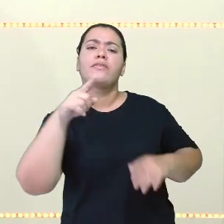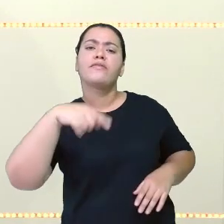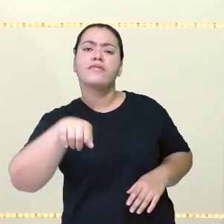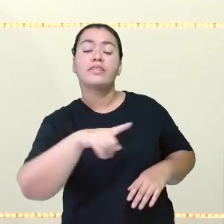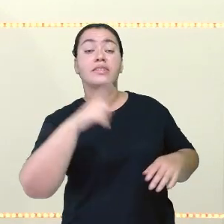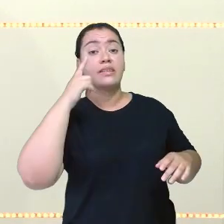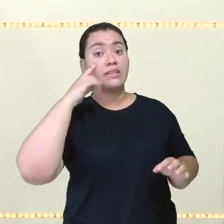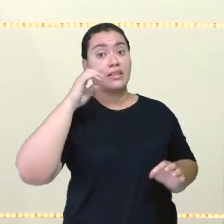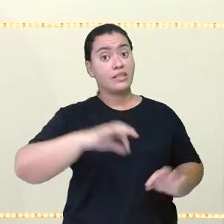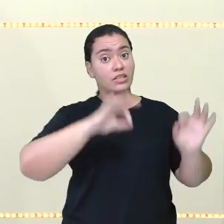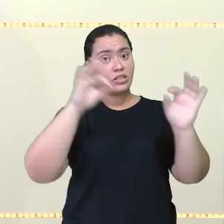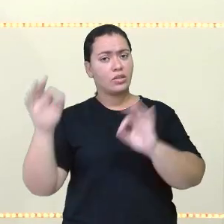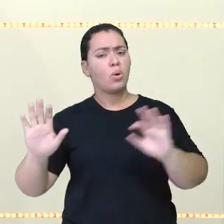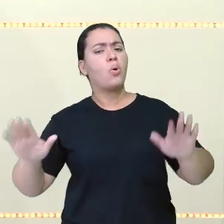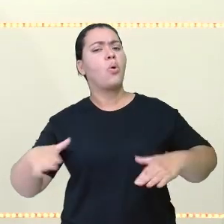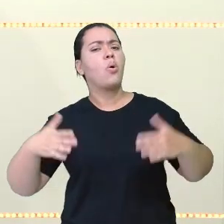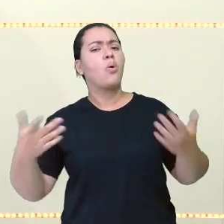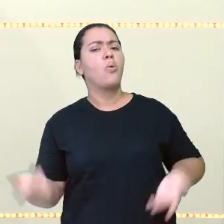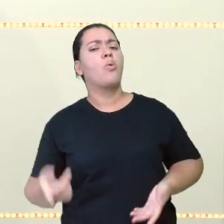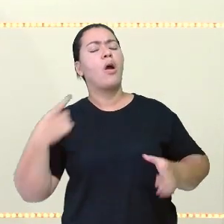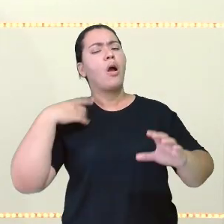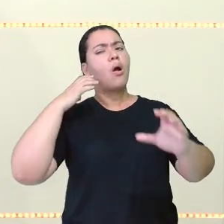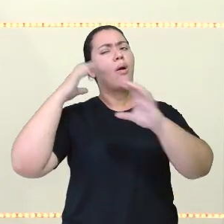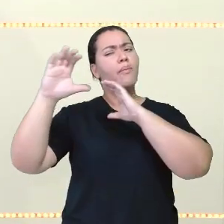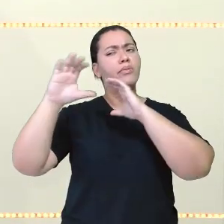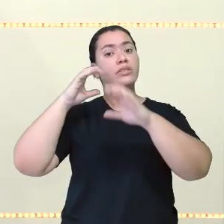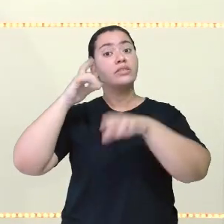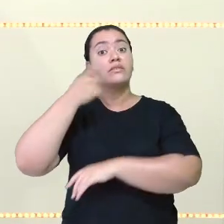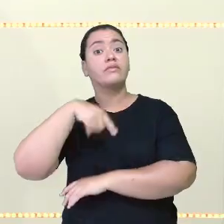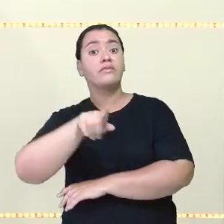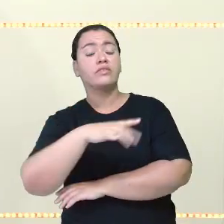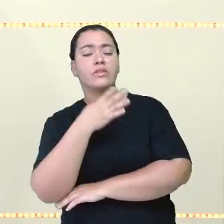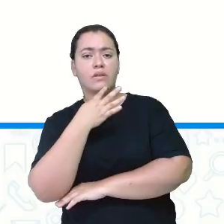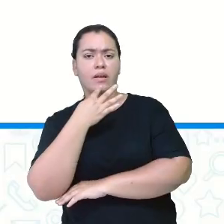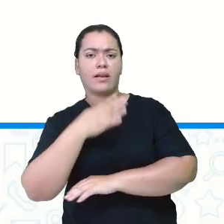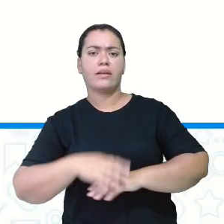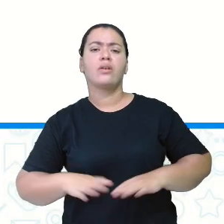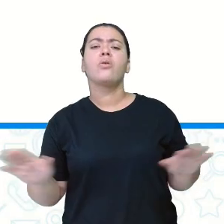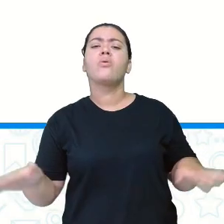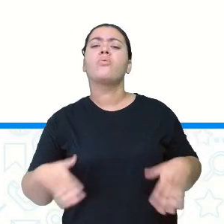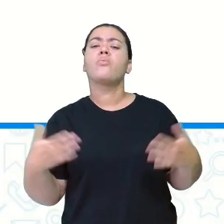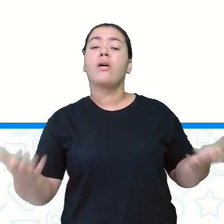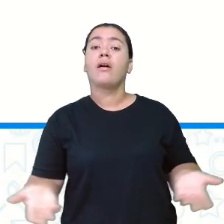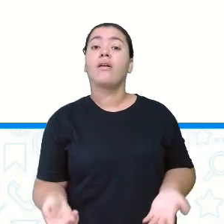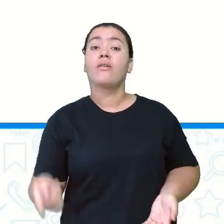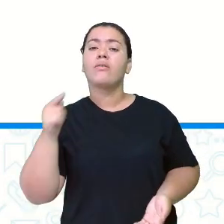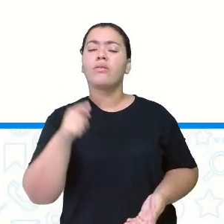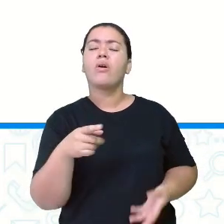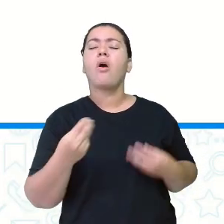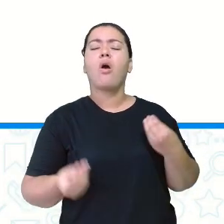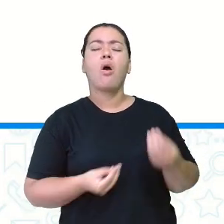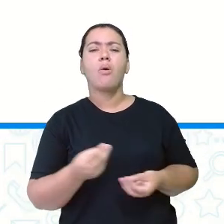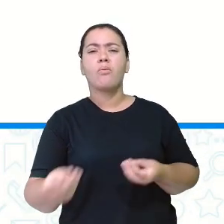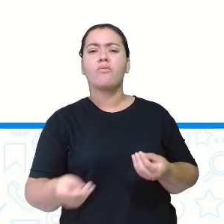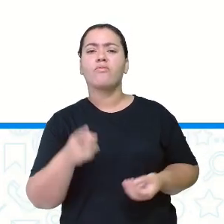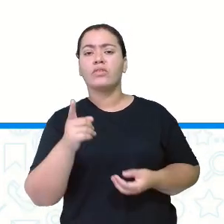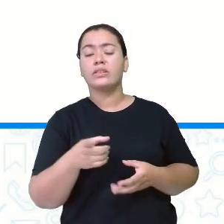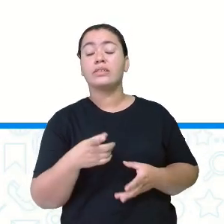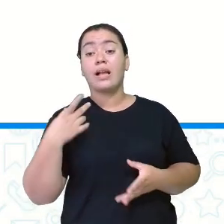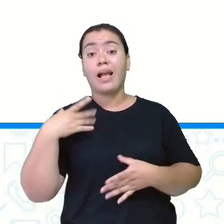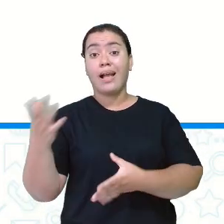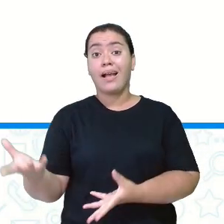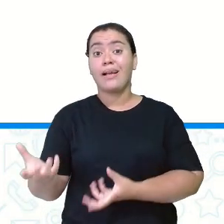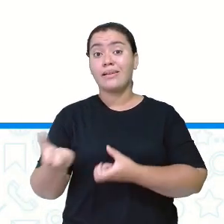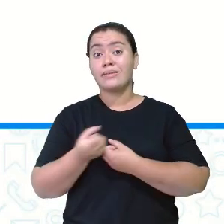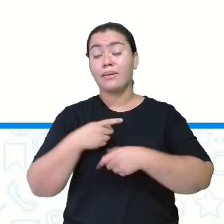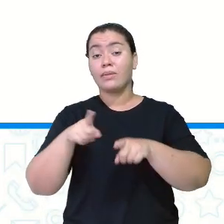estão aí assistindo as aulas. Quais os meios de comunicação que vocês conhecem? Como vocês recebem e transmitem